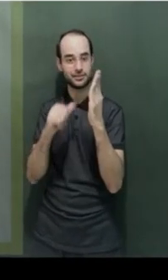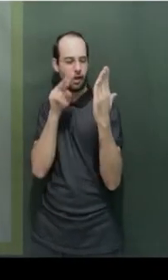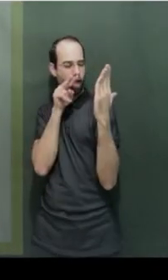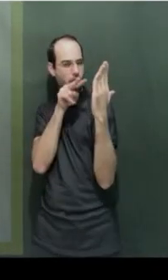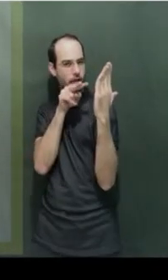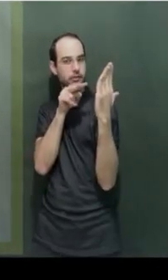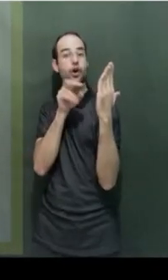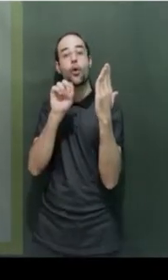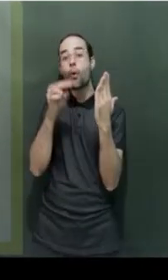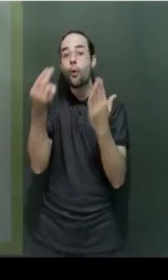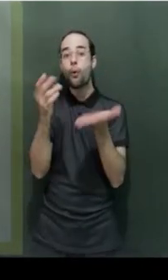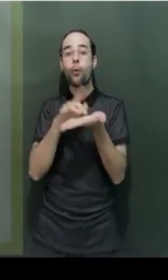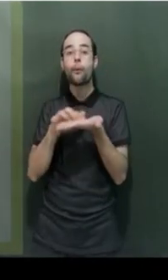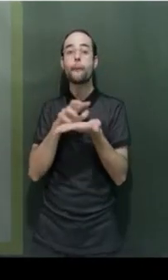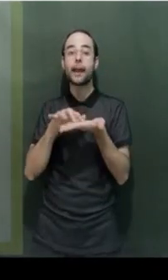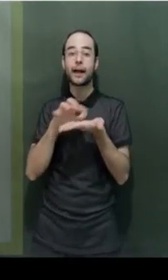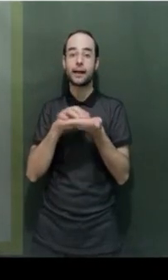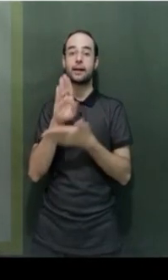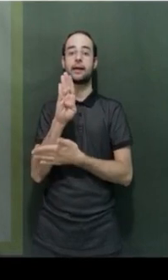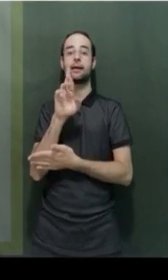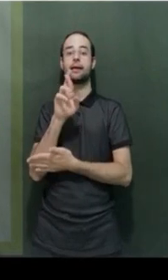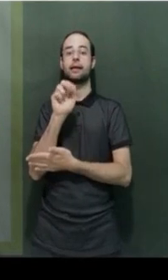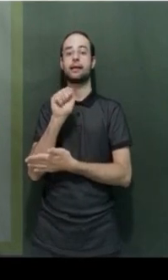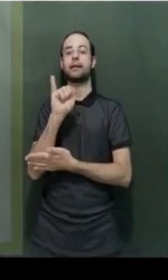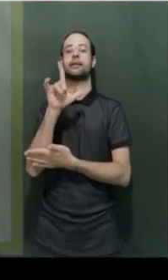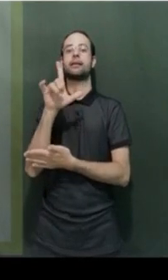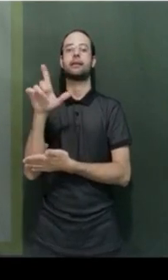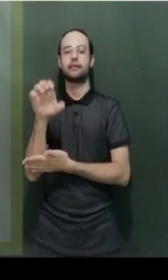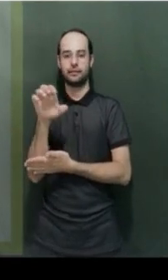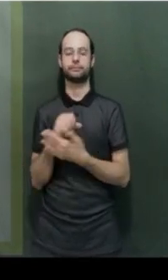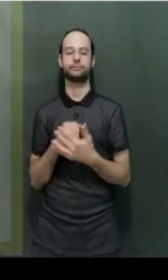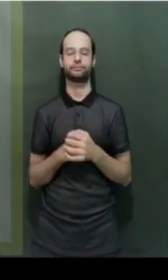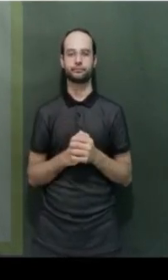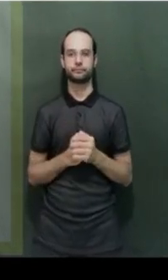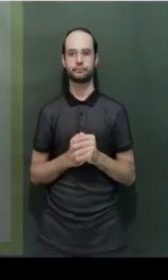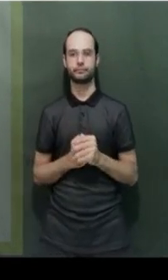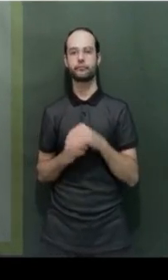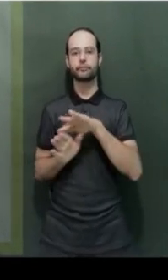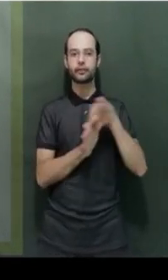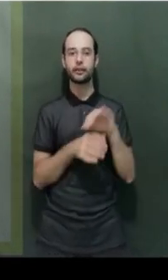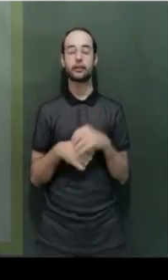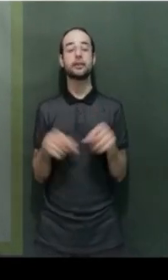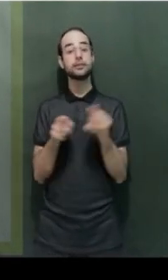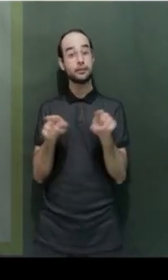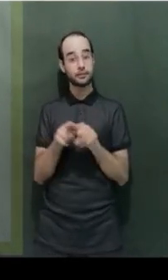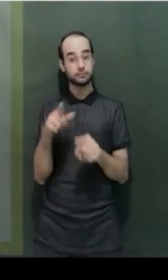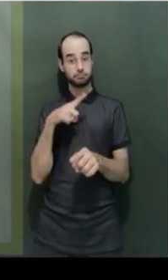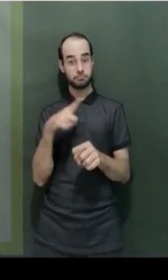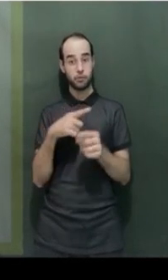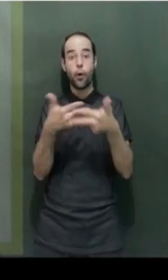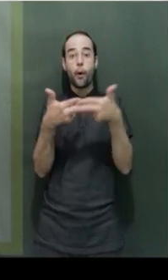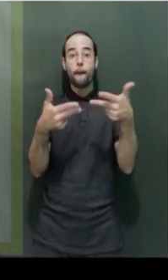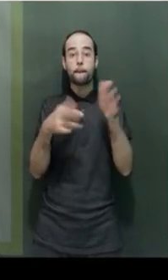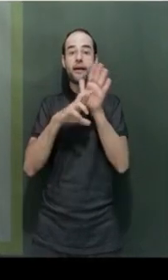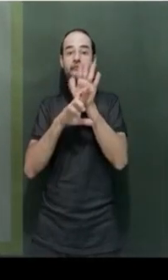é todo um processo que essa criança vai estar passando. A gente também tem o objeto de referência pessoal. No meu